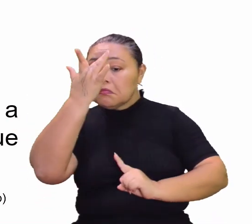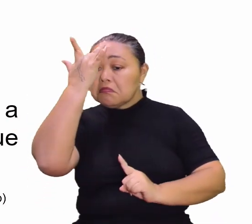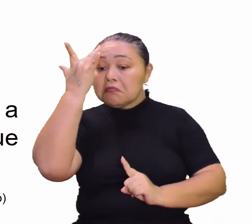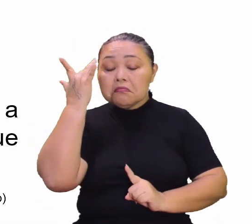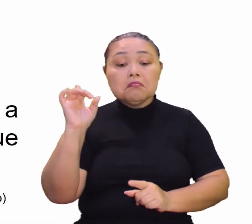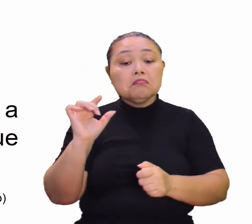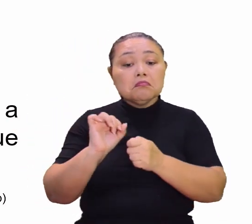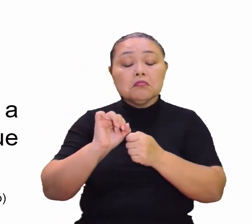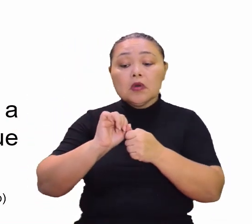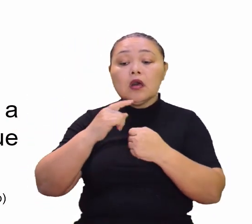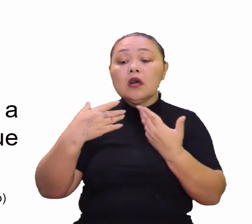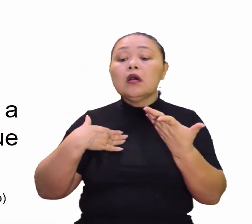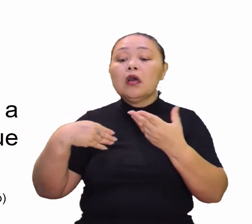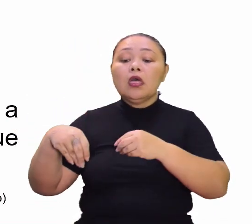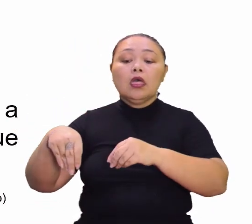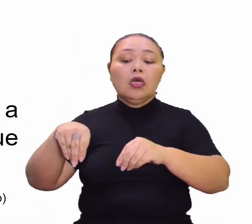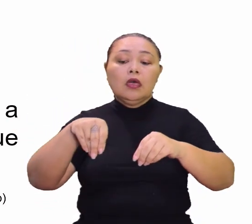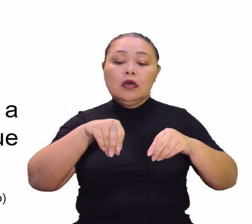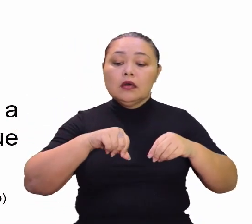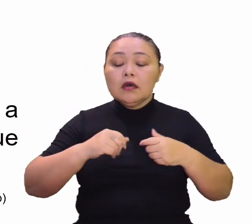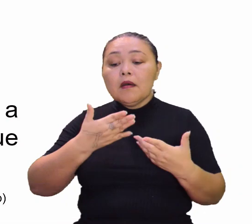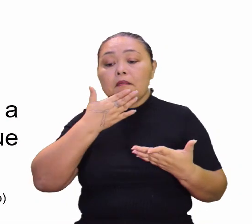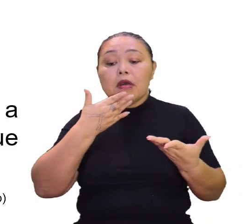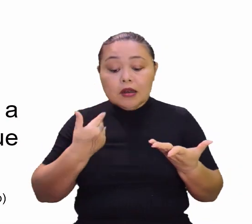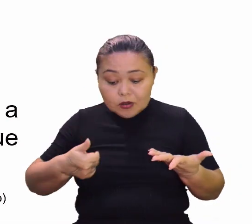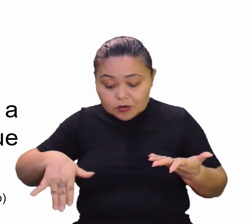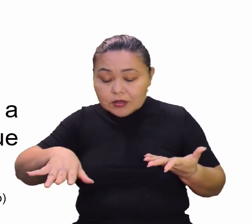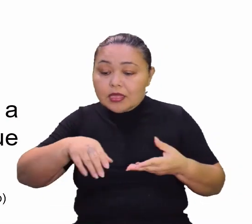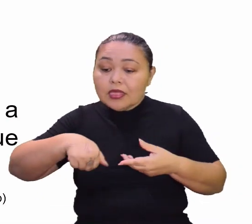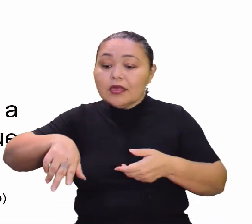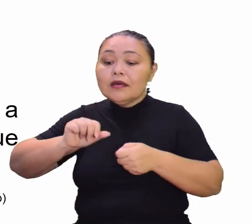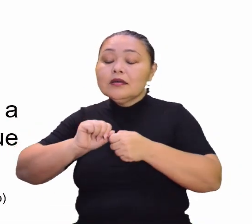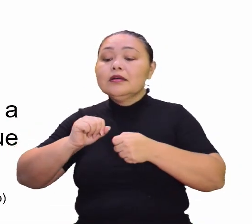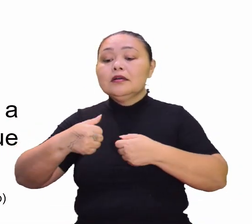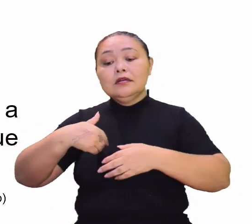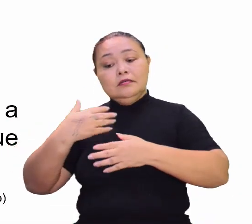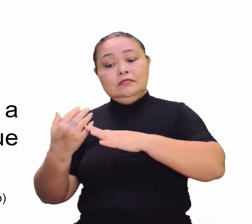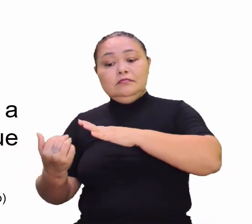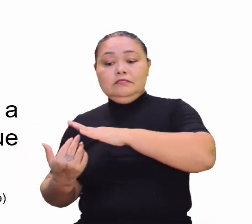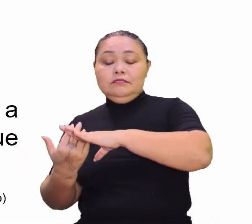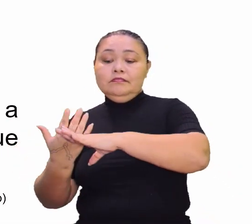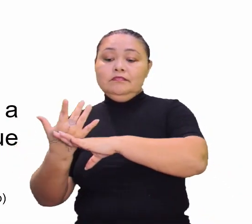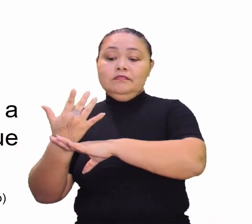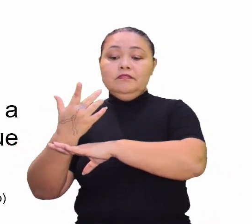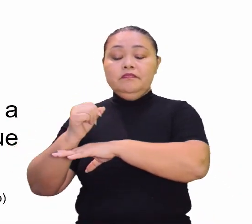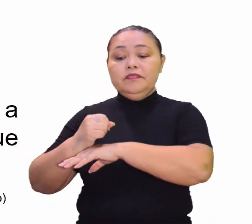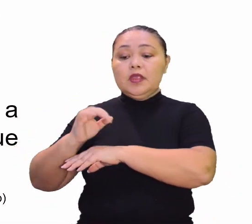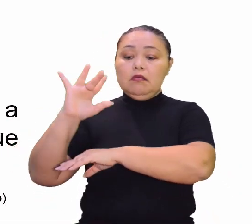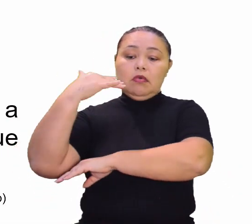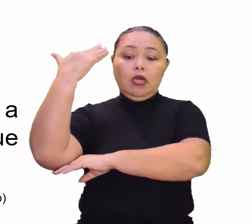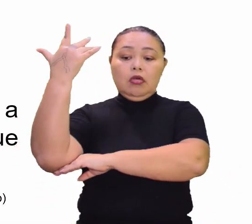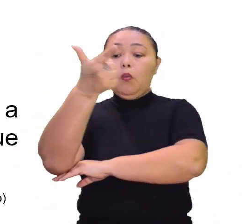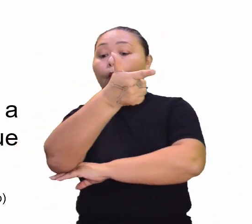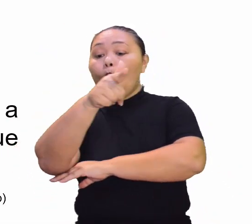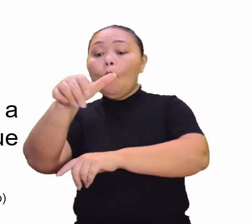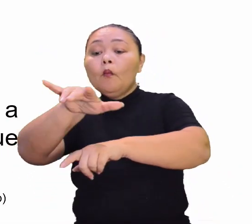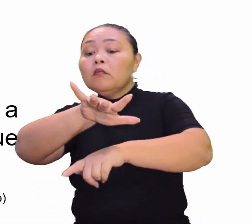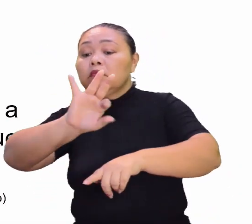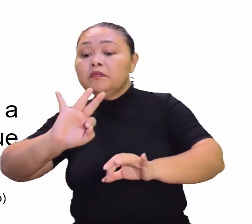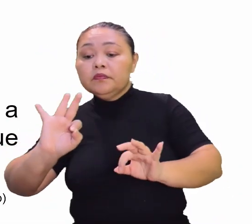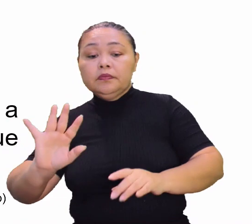E aí, muitas das vezes, essa terra poderia ser melhorada para que pudesse produzir nela, ao invés de desmatar uma nova área.